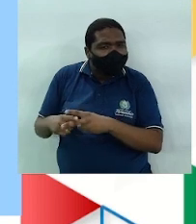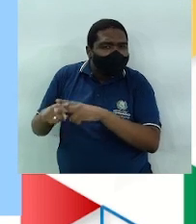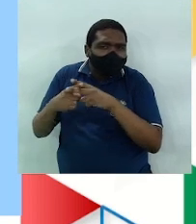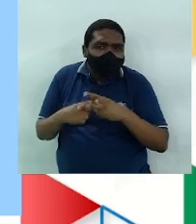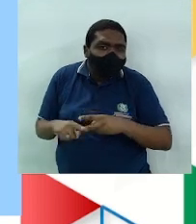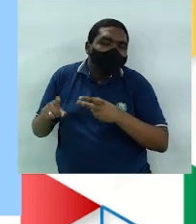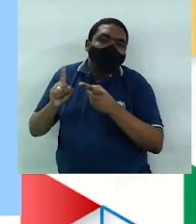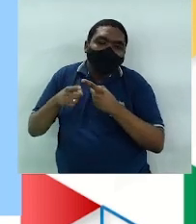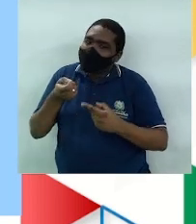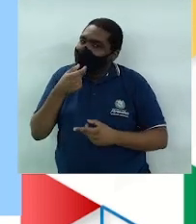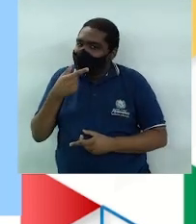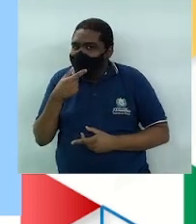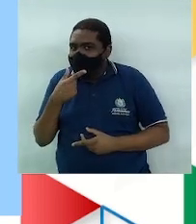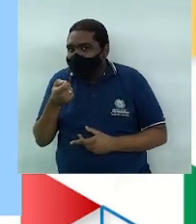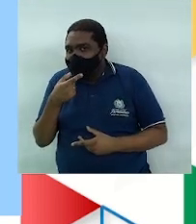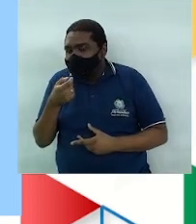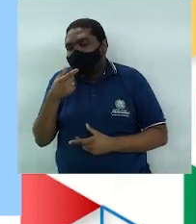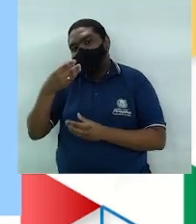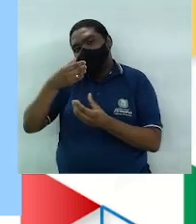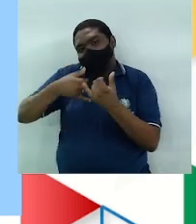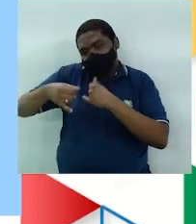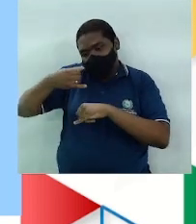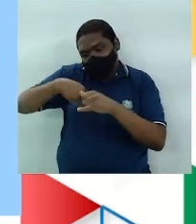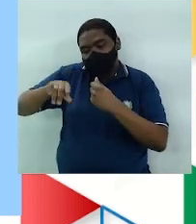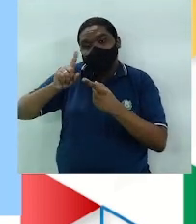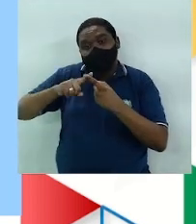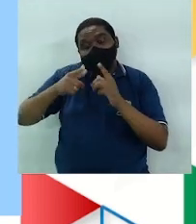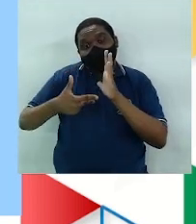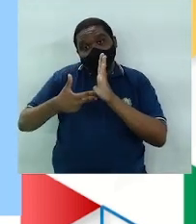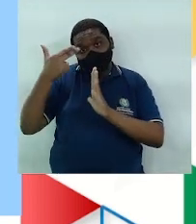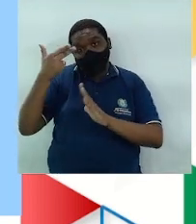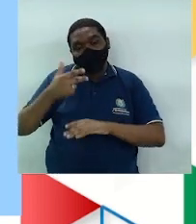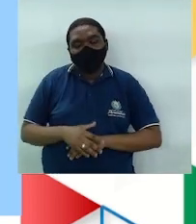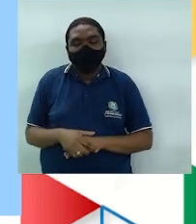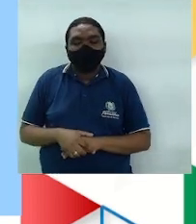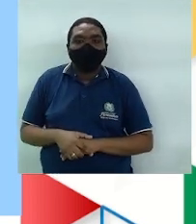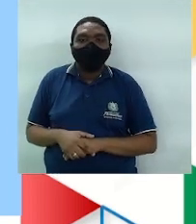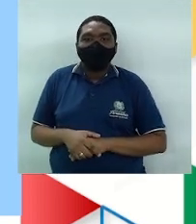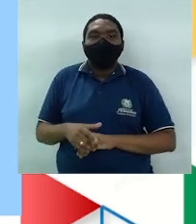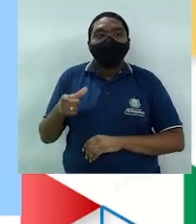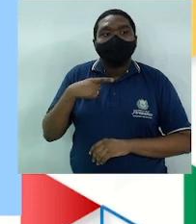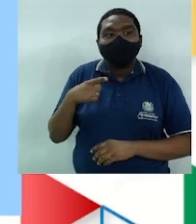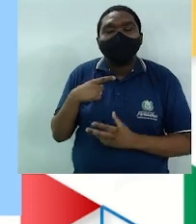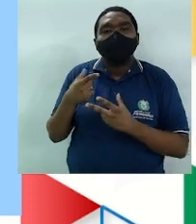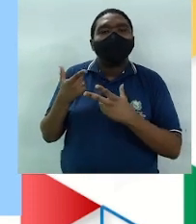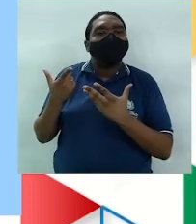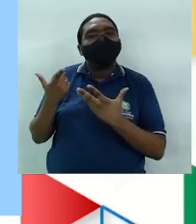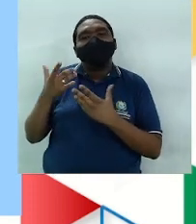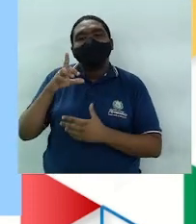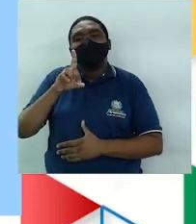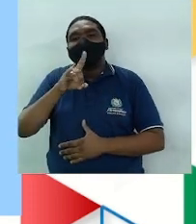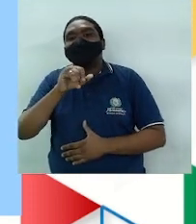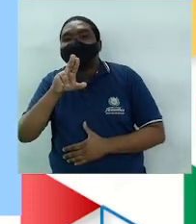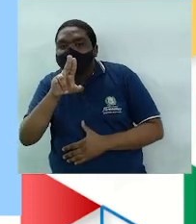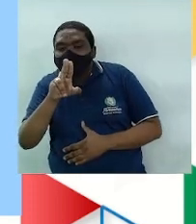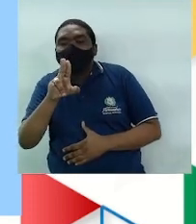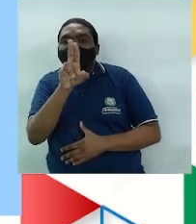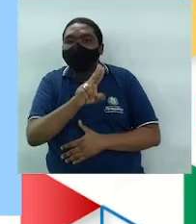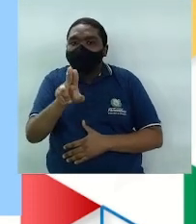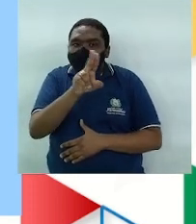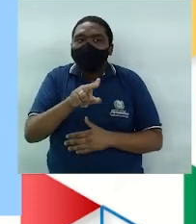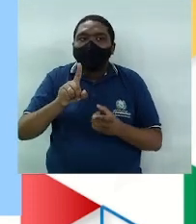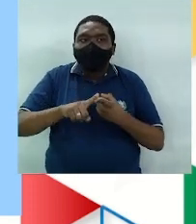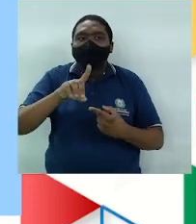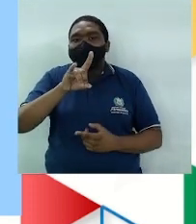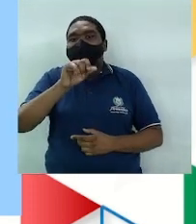métodos hormonais, os químicos e os cirúrgicos. Vamos lá. Os mecânicos. Existe o DIU, o diafragma